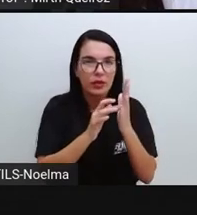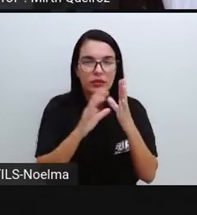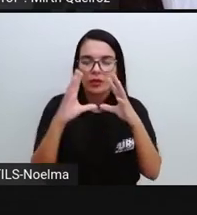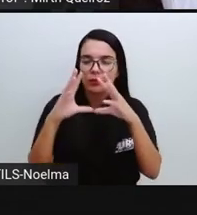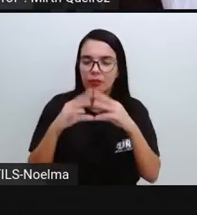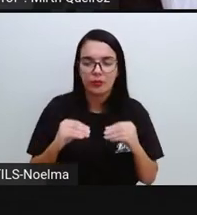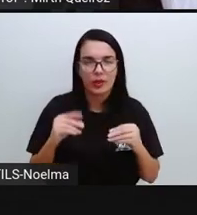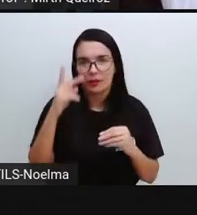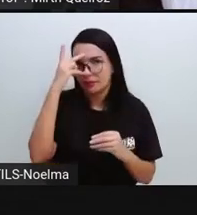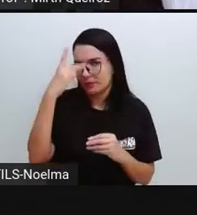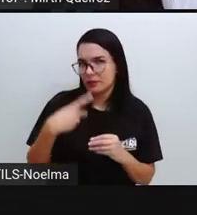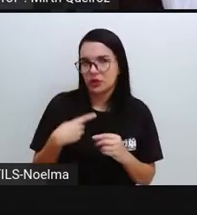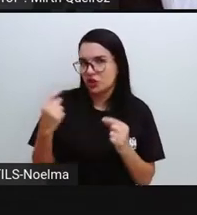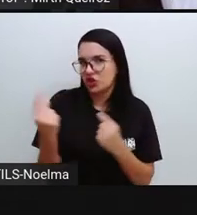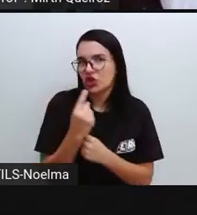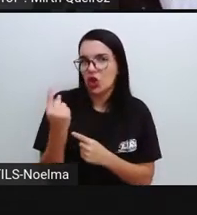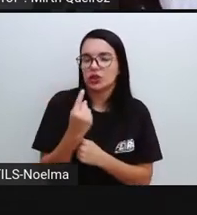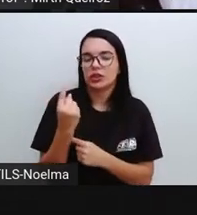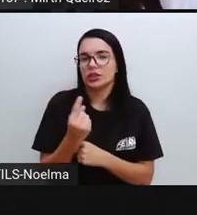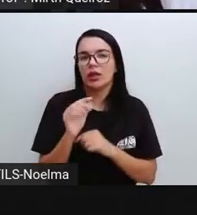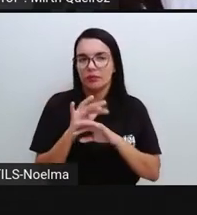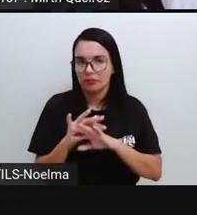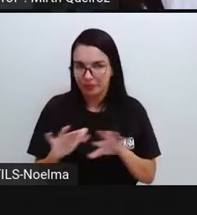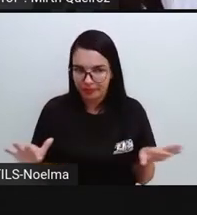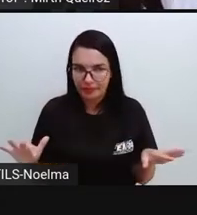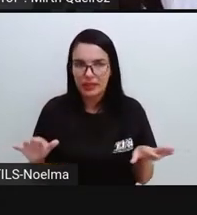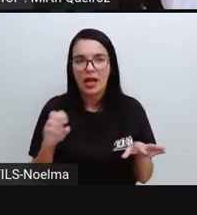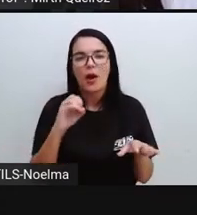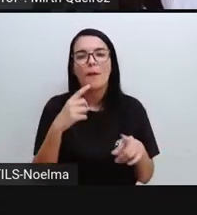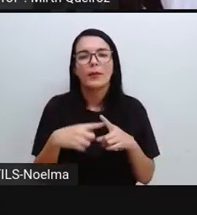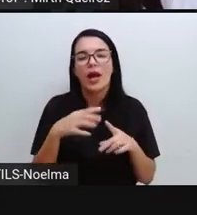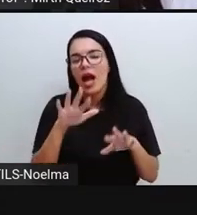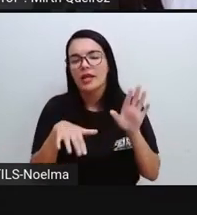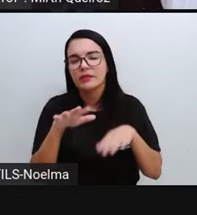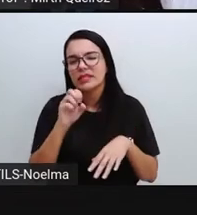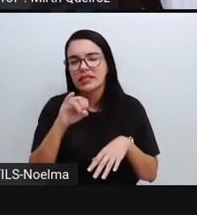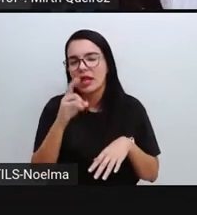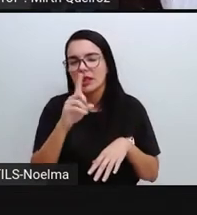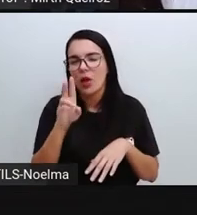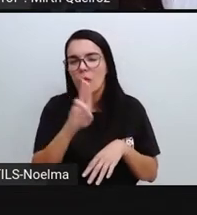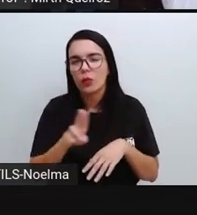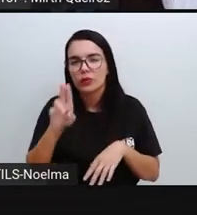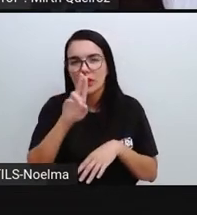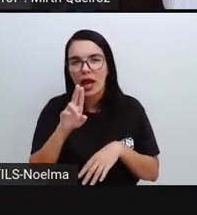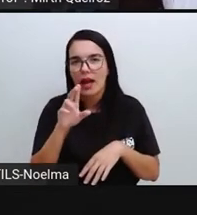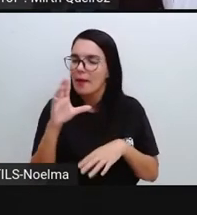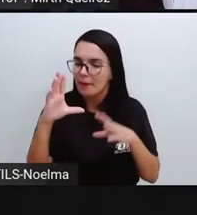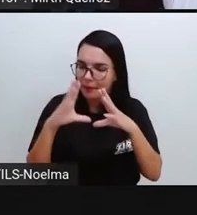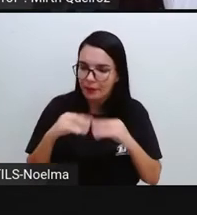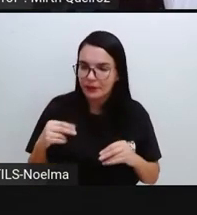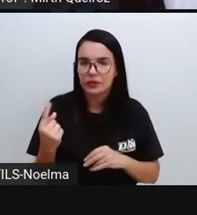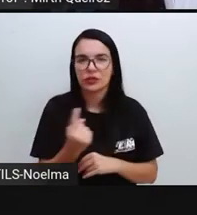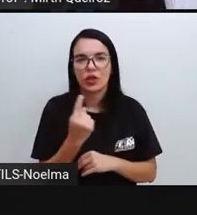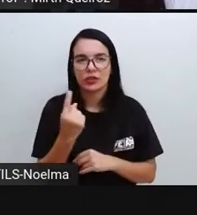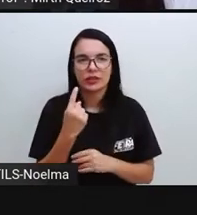automaticamente. Depois de você deixar ali alguns minutinhos sem utilizar, ela desliga sozinha, certo?